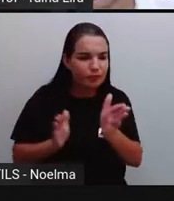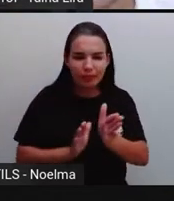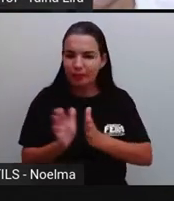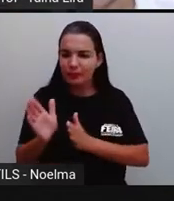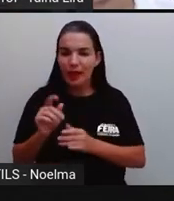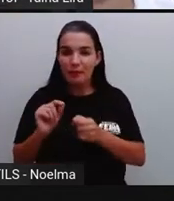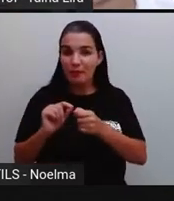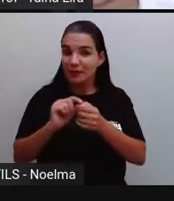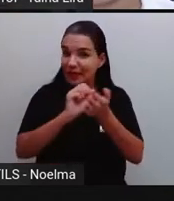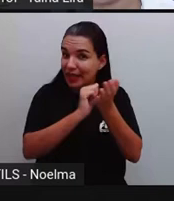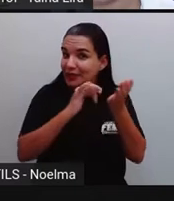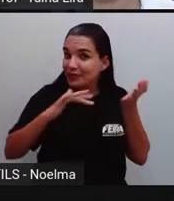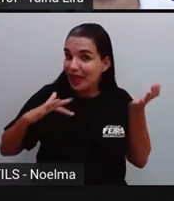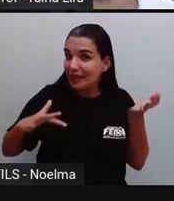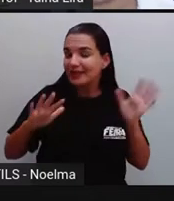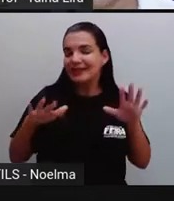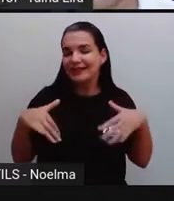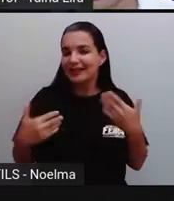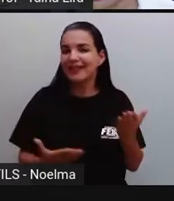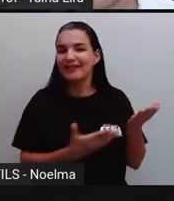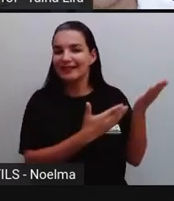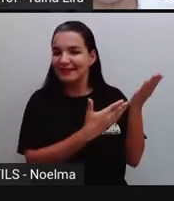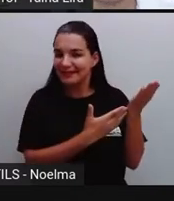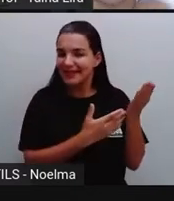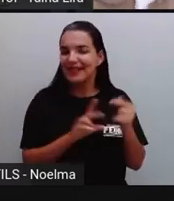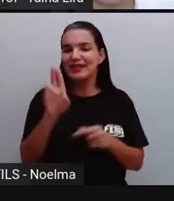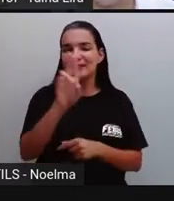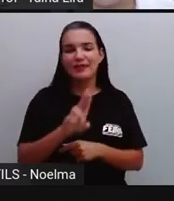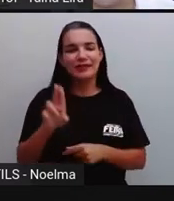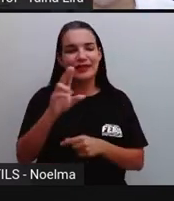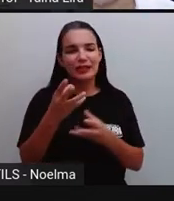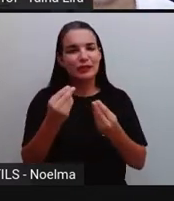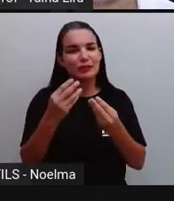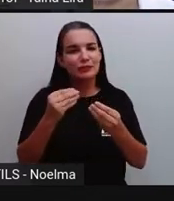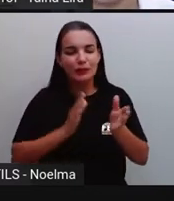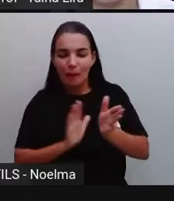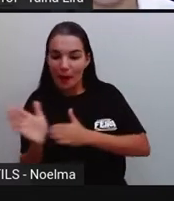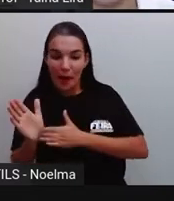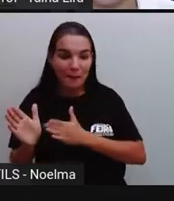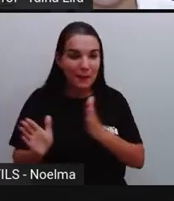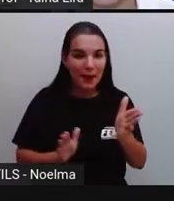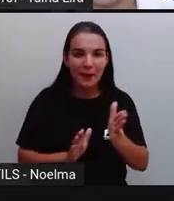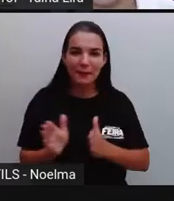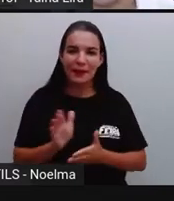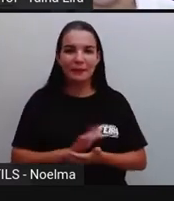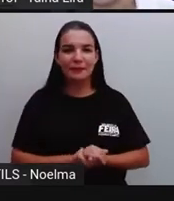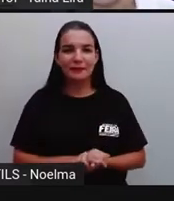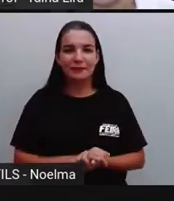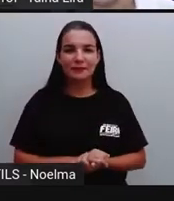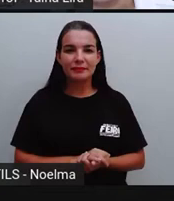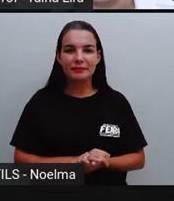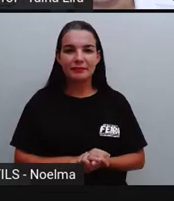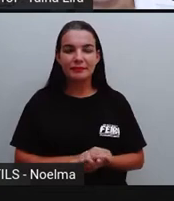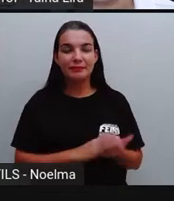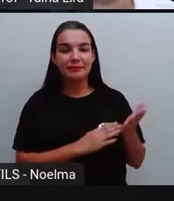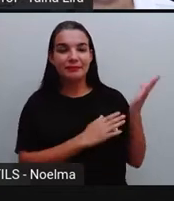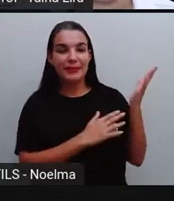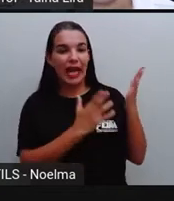nossas atividades. Olha lá! As crianças utilizando várias estratégias. Olha lá!